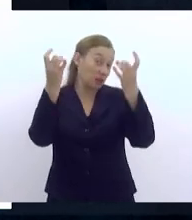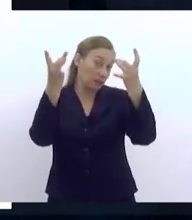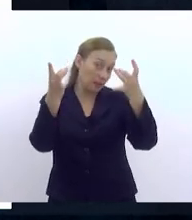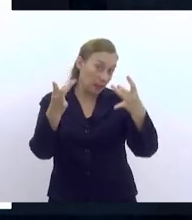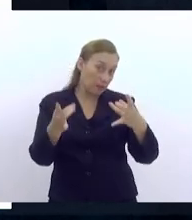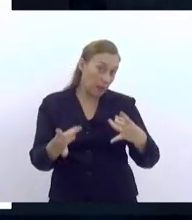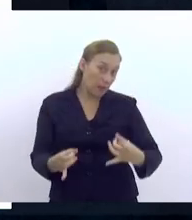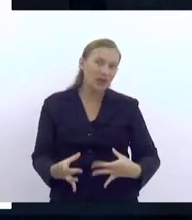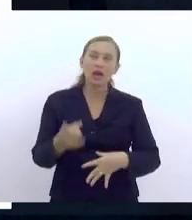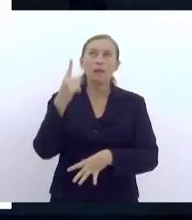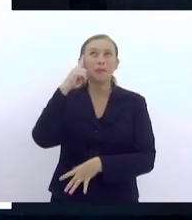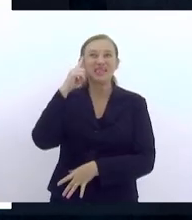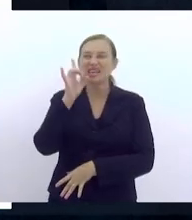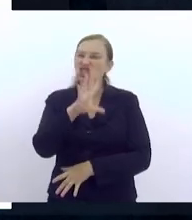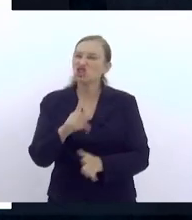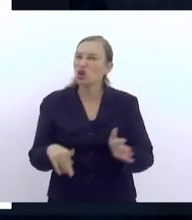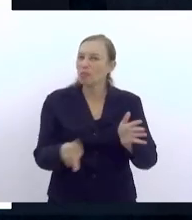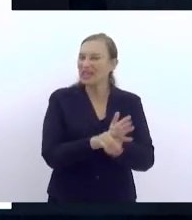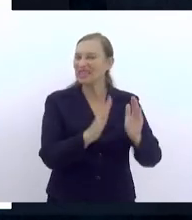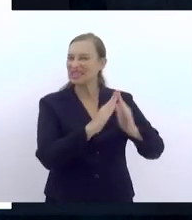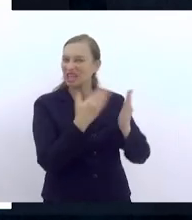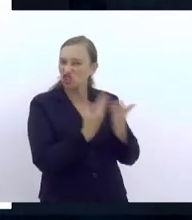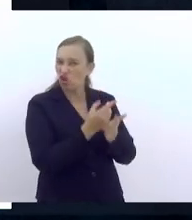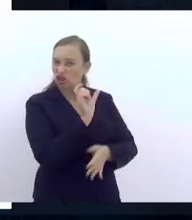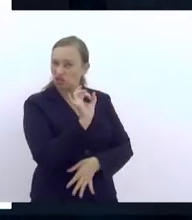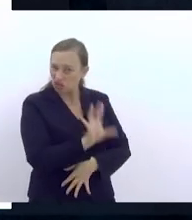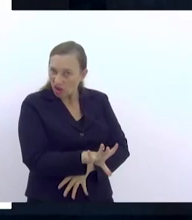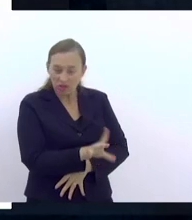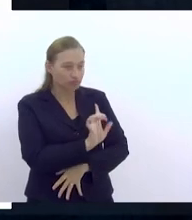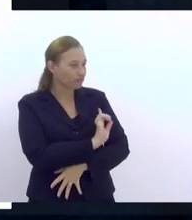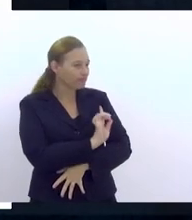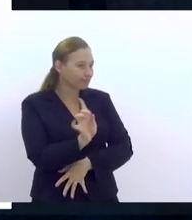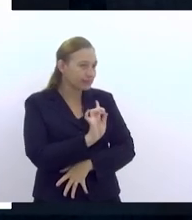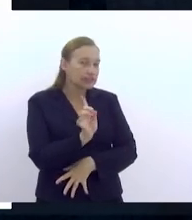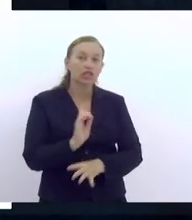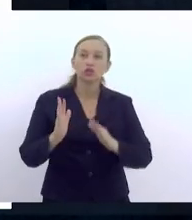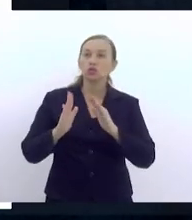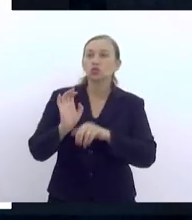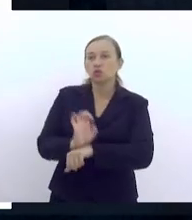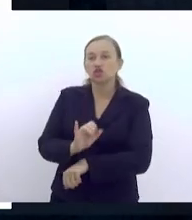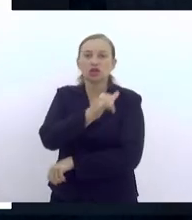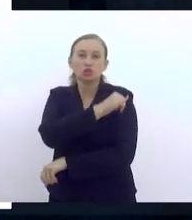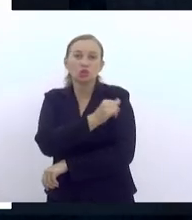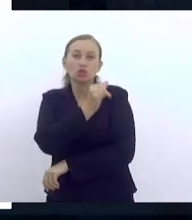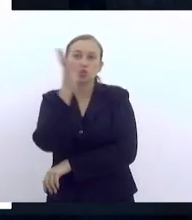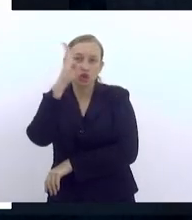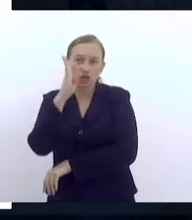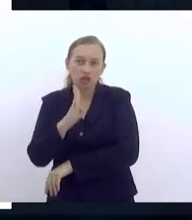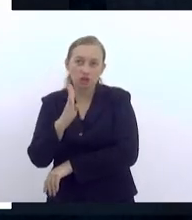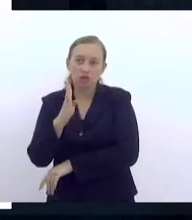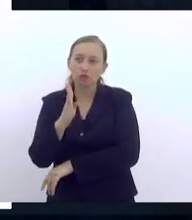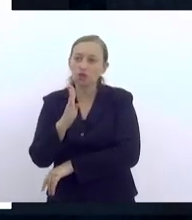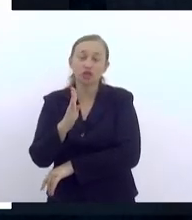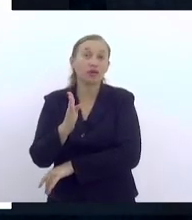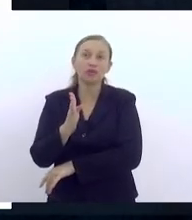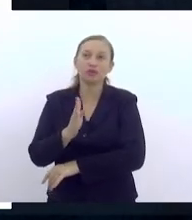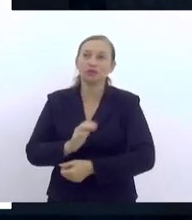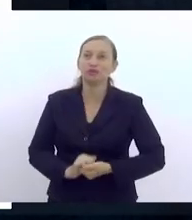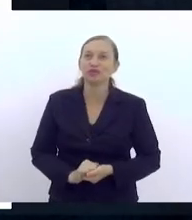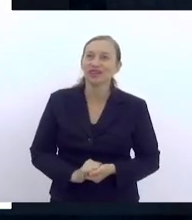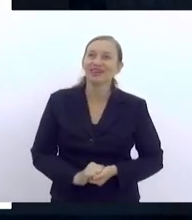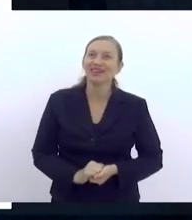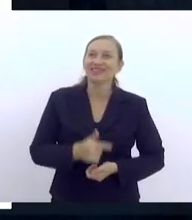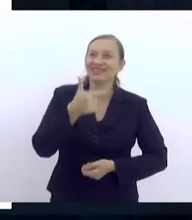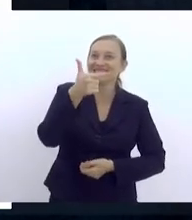ela não pode ser pensada só para a escola. A gente, no estado do Rio de Janeiro, de 180 anos letivos,